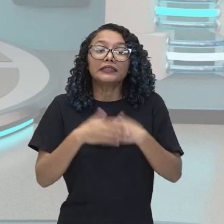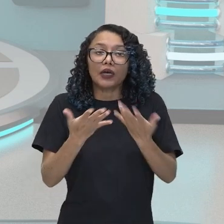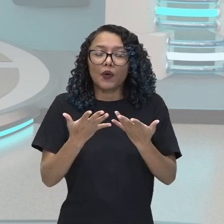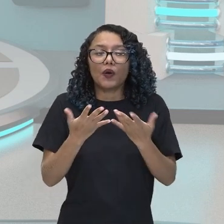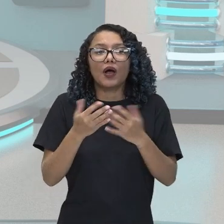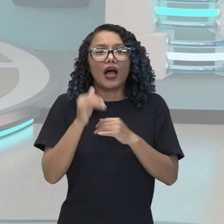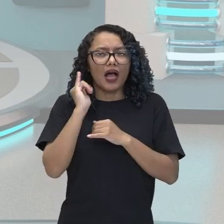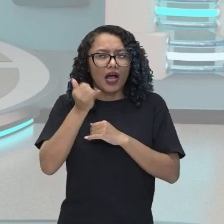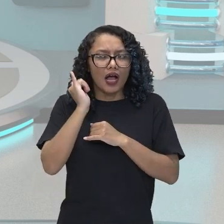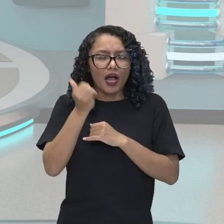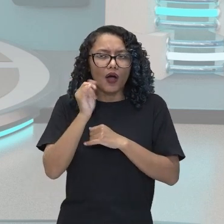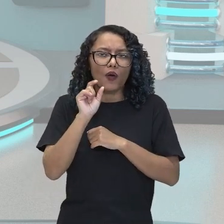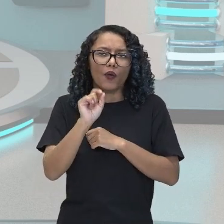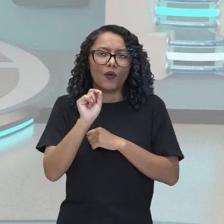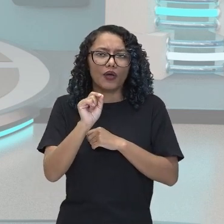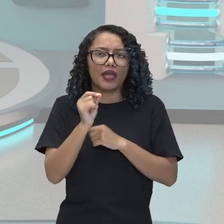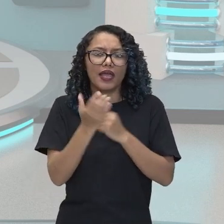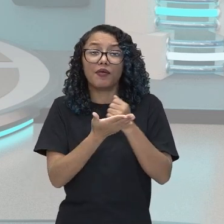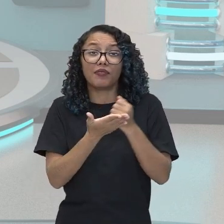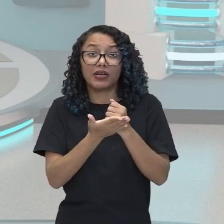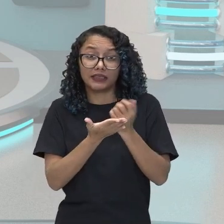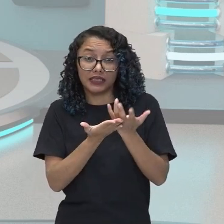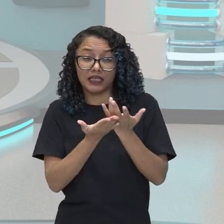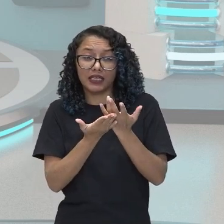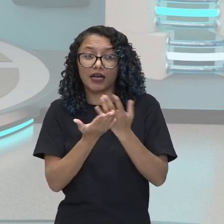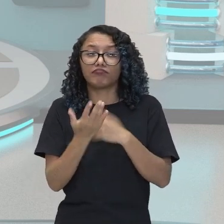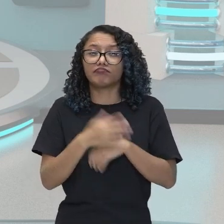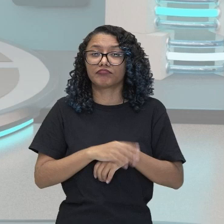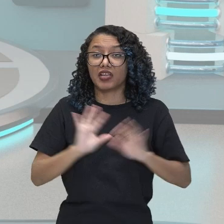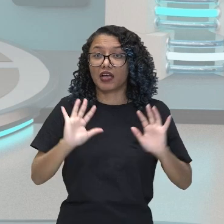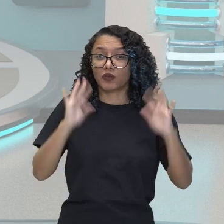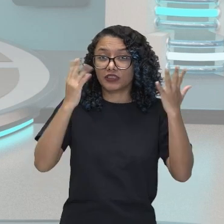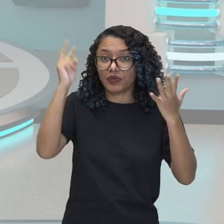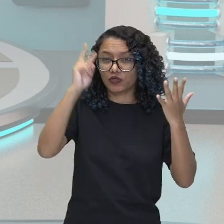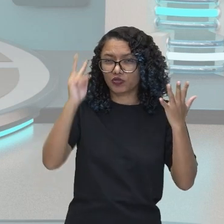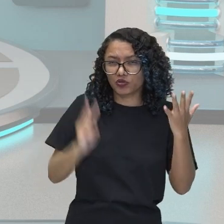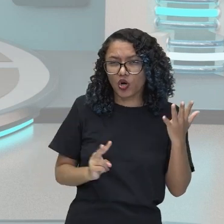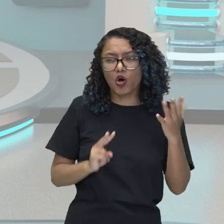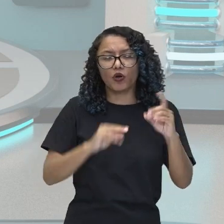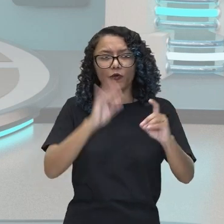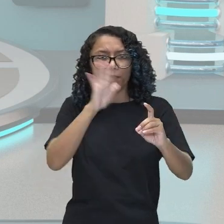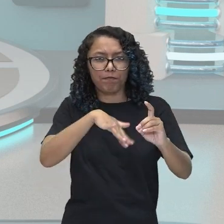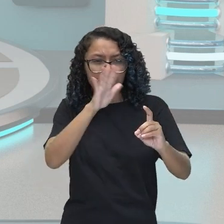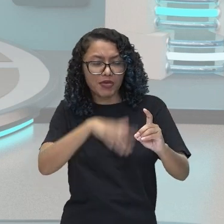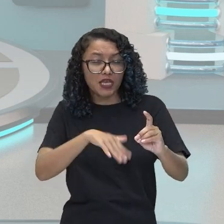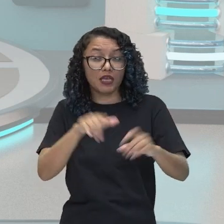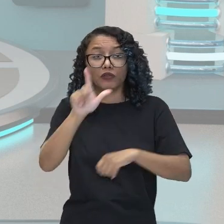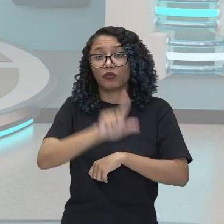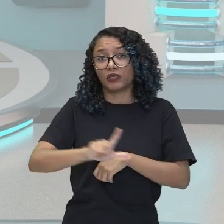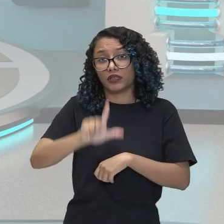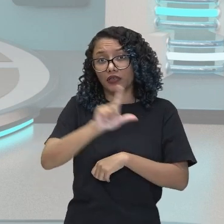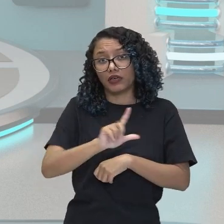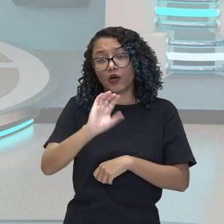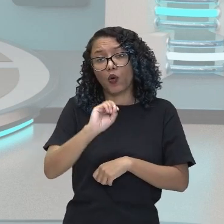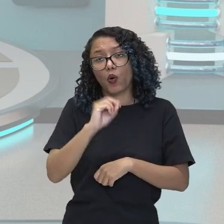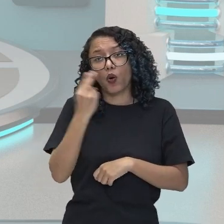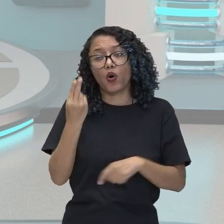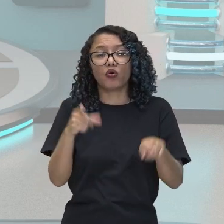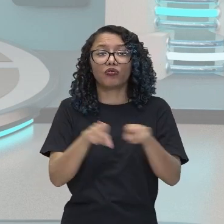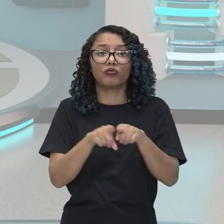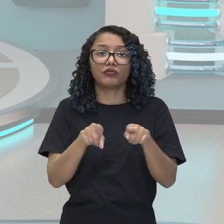baseada em eventos históricos, mitologia, literatura ou até mesmo temas